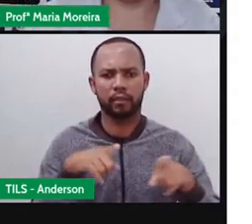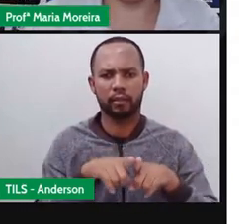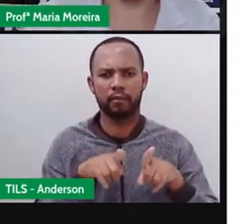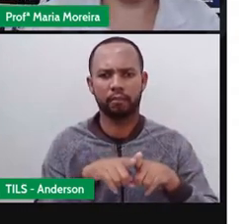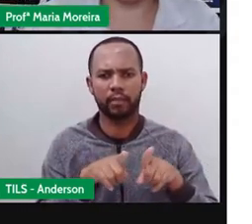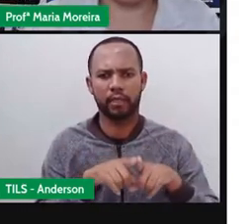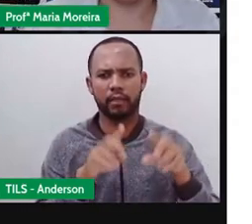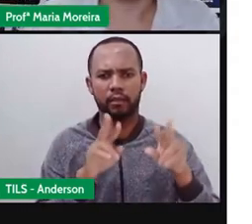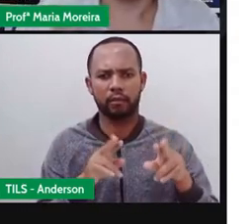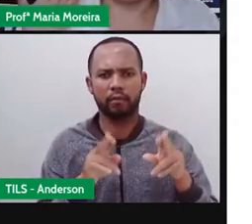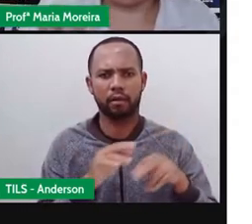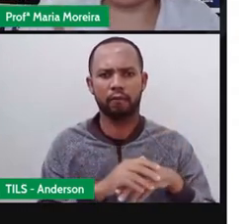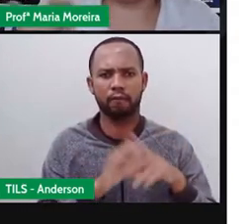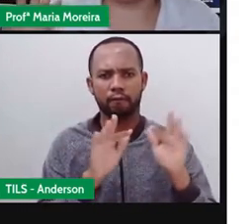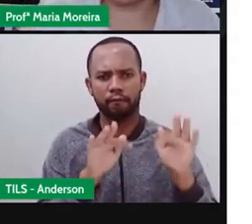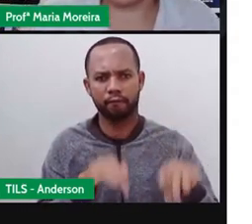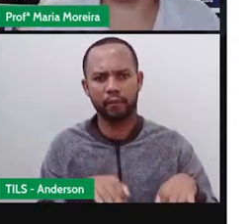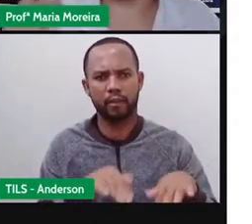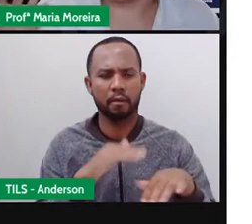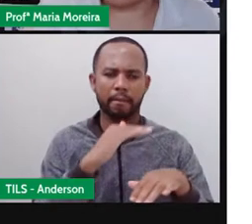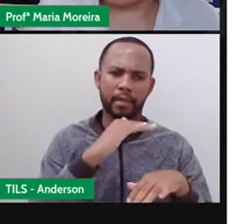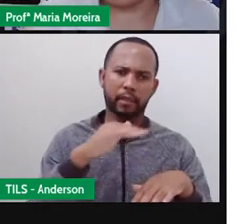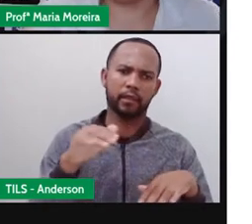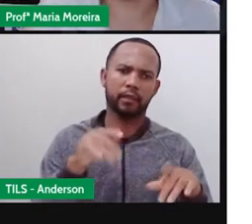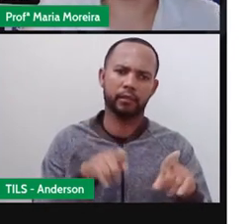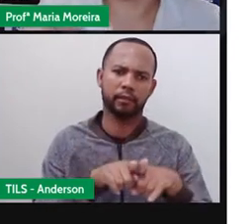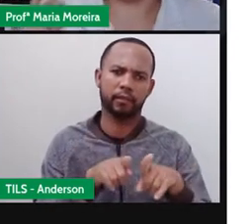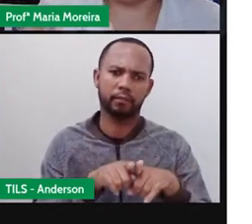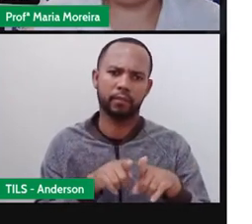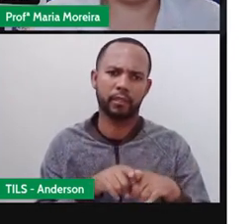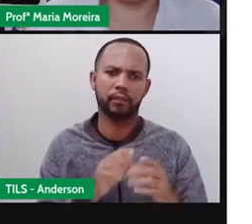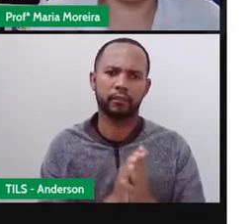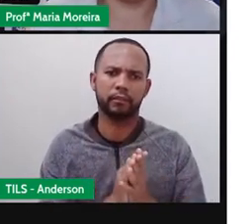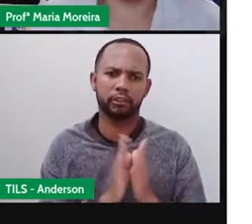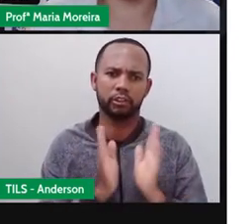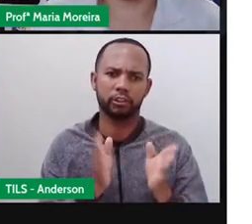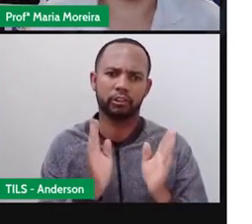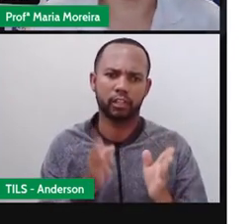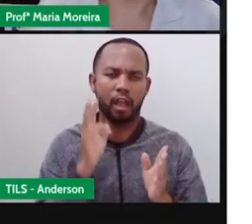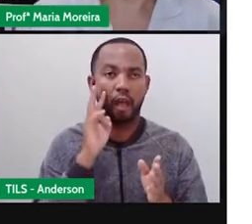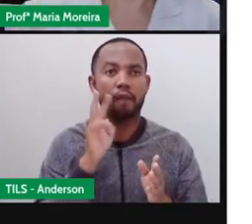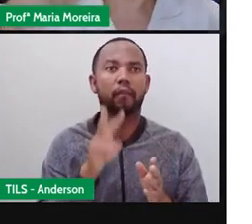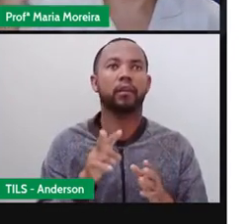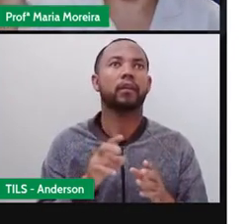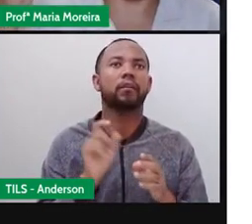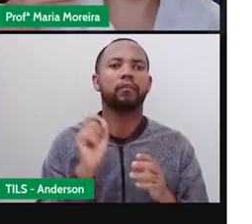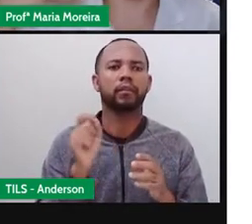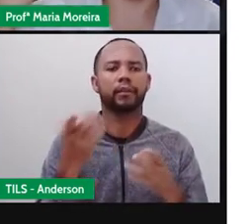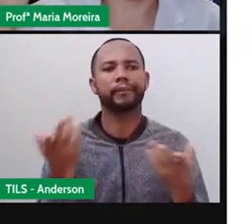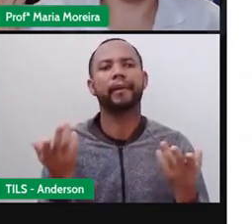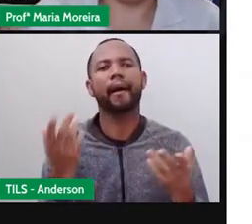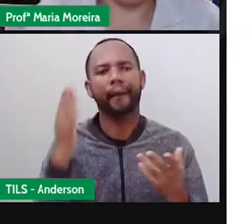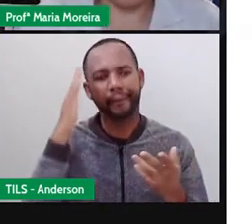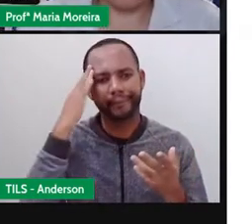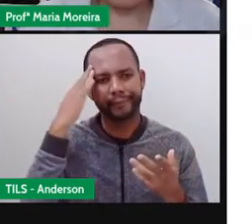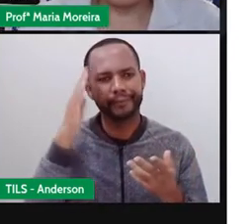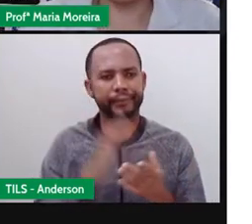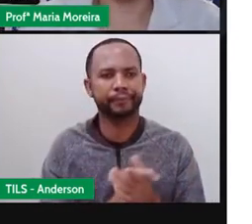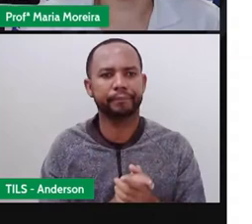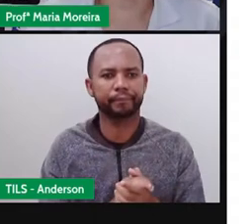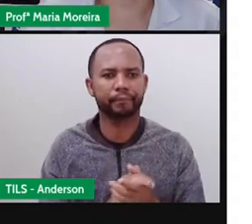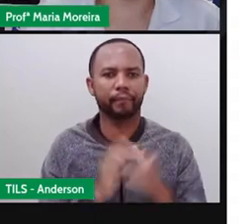Começo, meio e fim. Fora as outras características que a gente já viu e que a Pró já reprisou aqui para vocês. Que os animais têm características